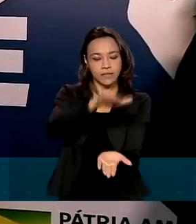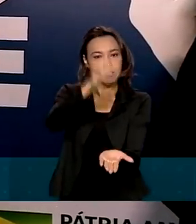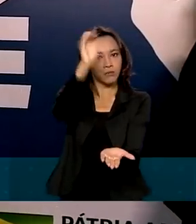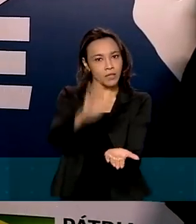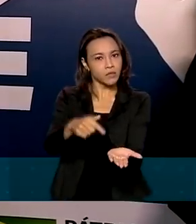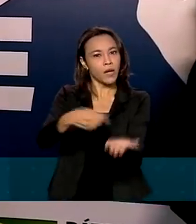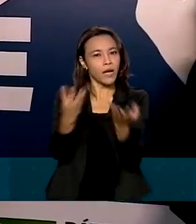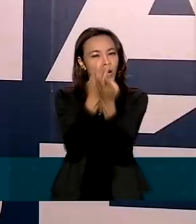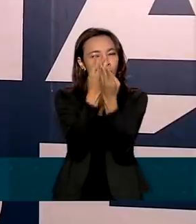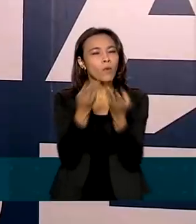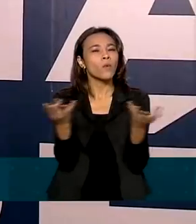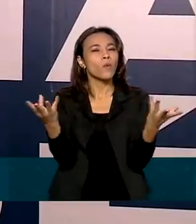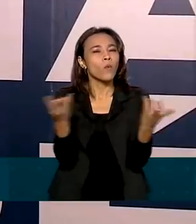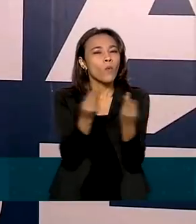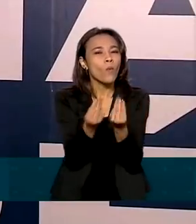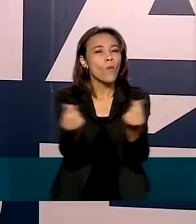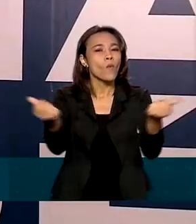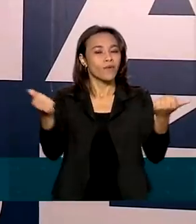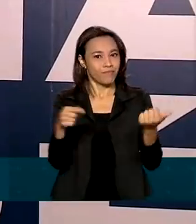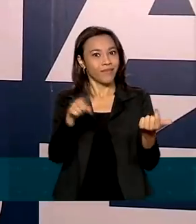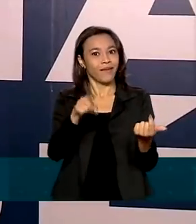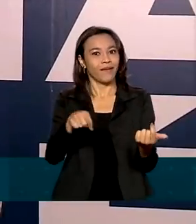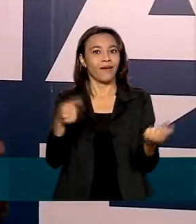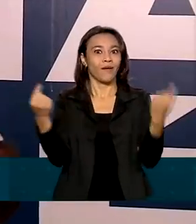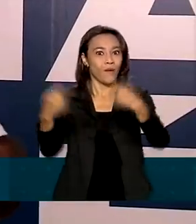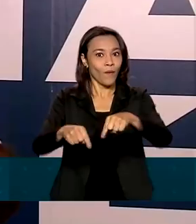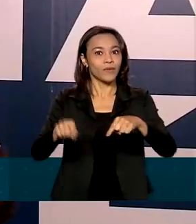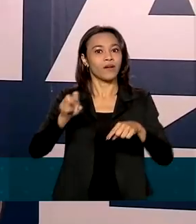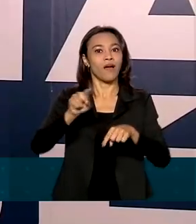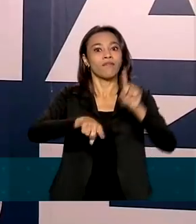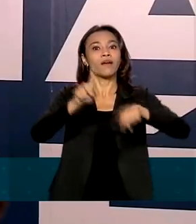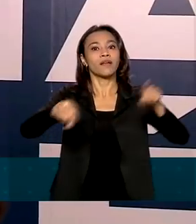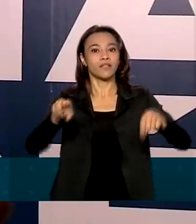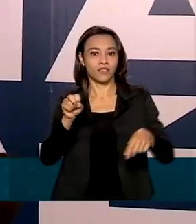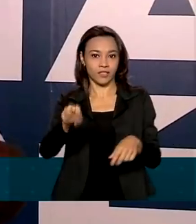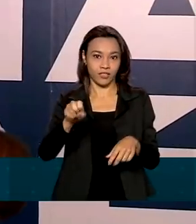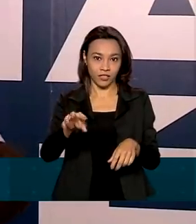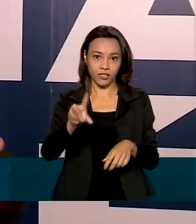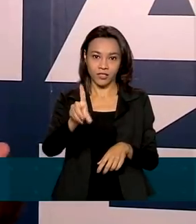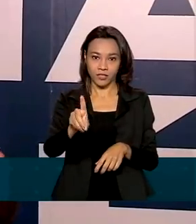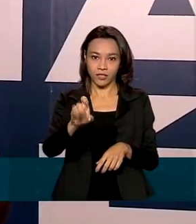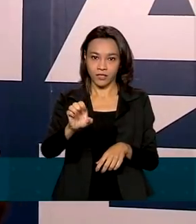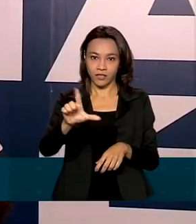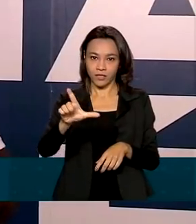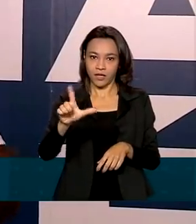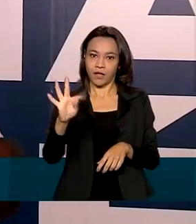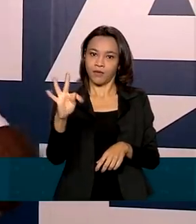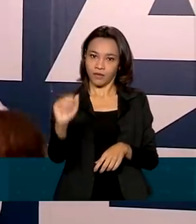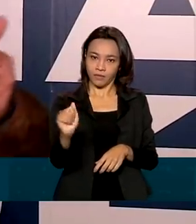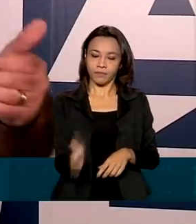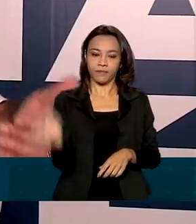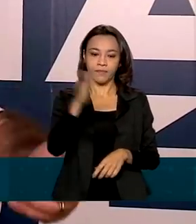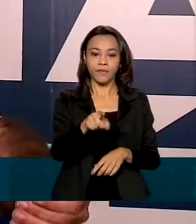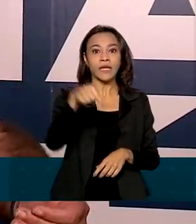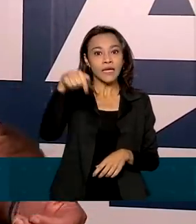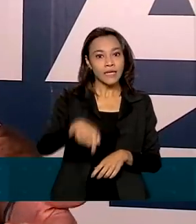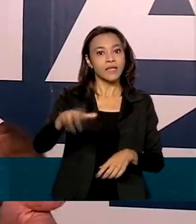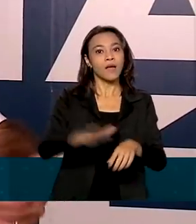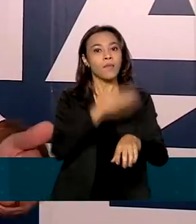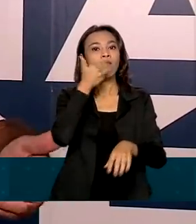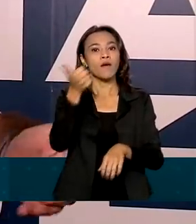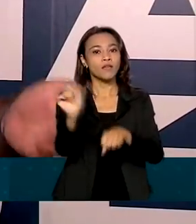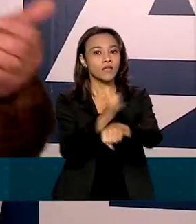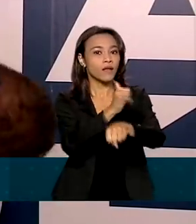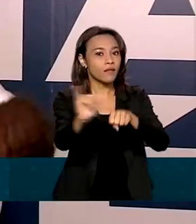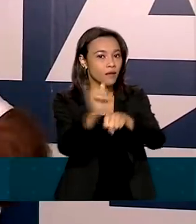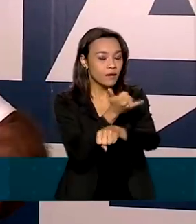contra a variante Delta, que se espalha pelo país. Essa é a melhor estratégia para conter o caráter pandêmico